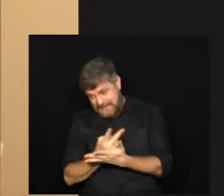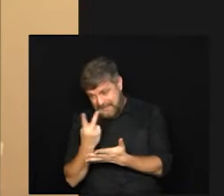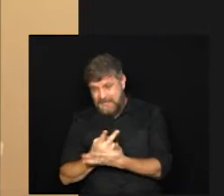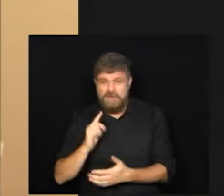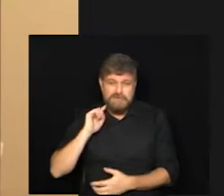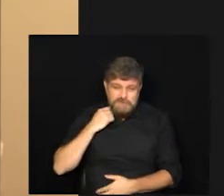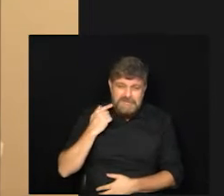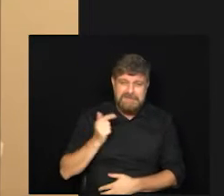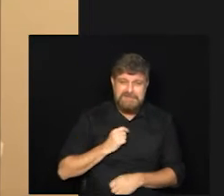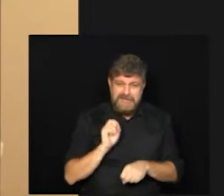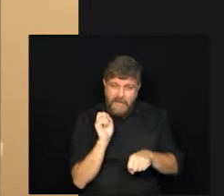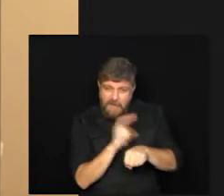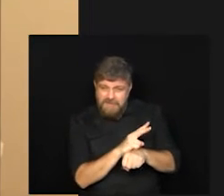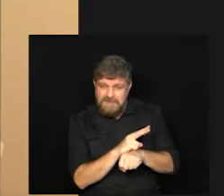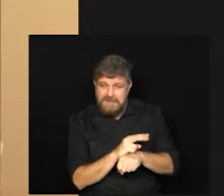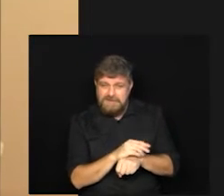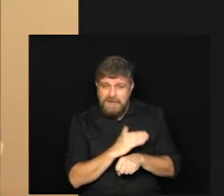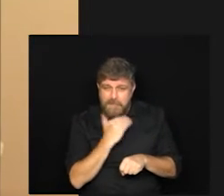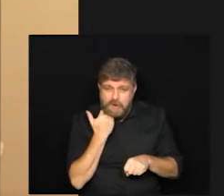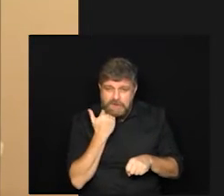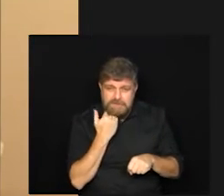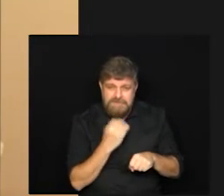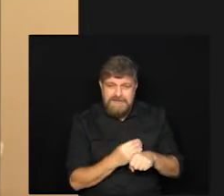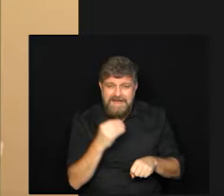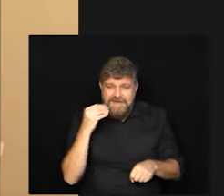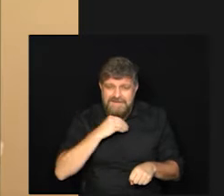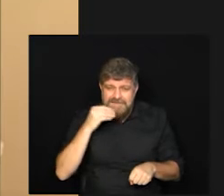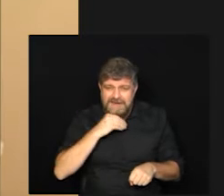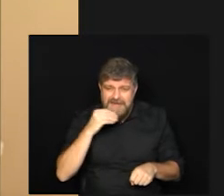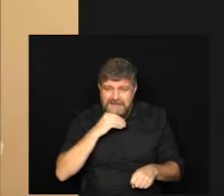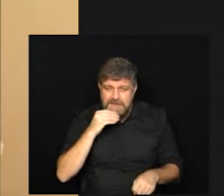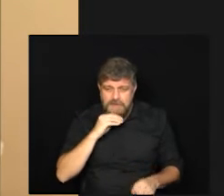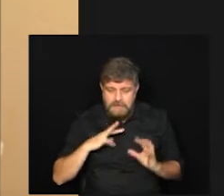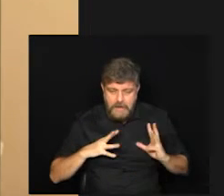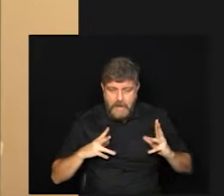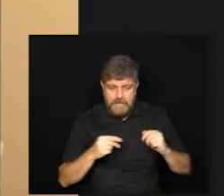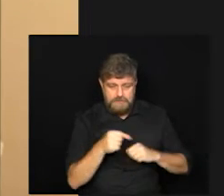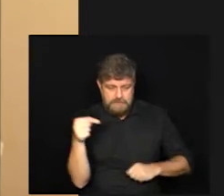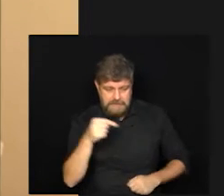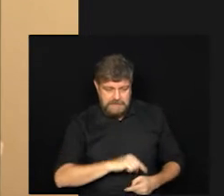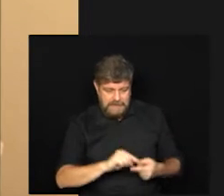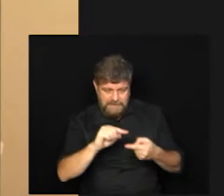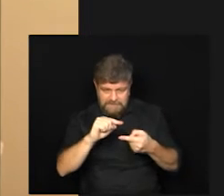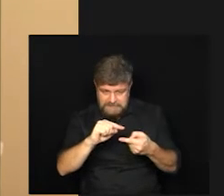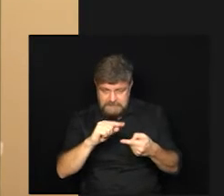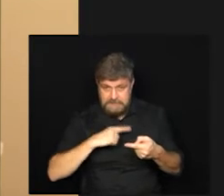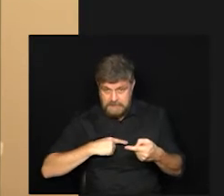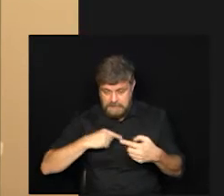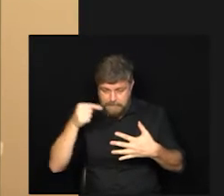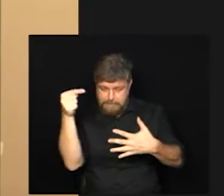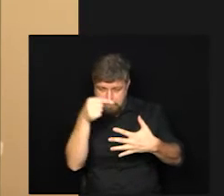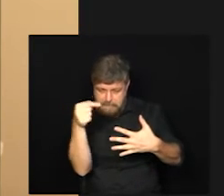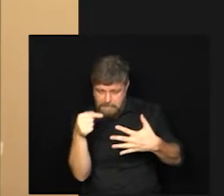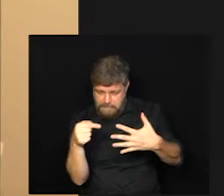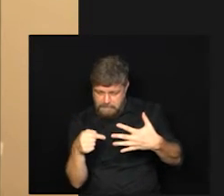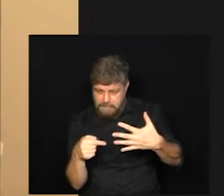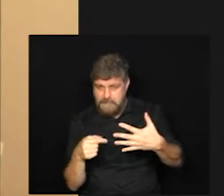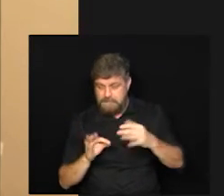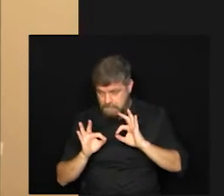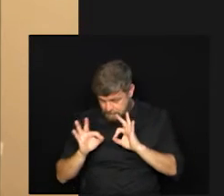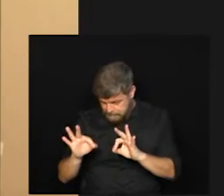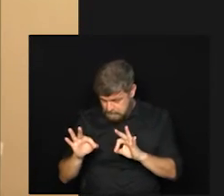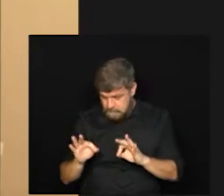se o vírus realmente está inativado se tudo que falaram que contém aquela vacina existe mesmo então